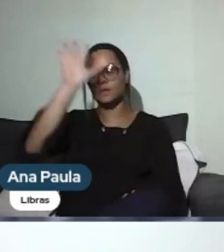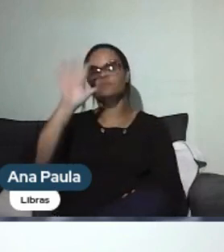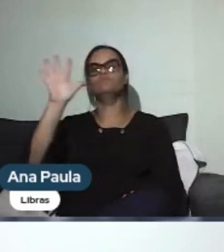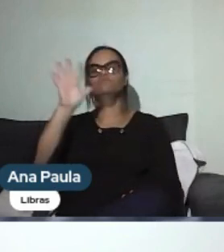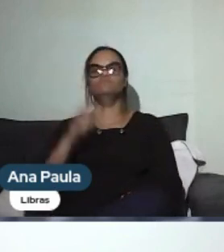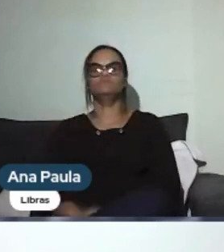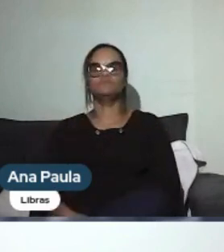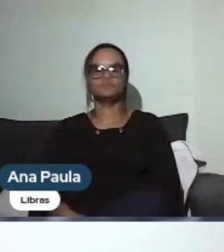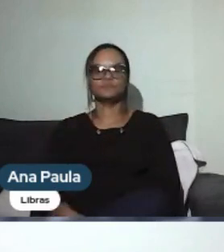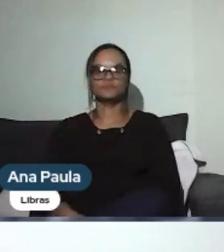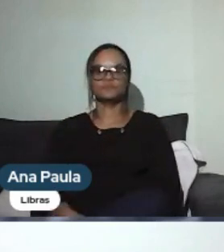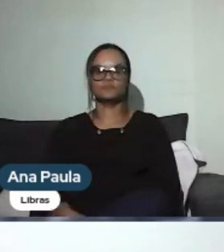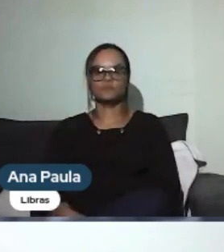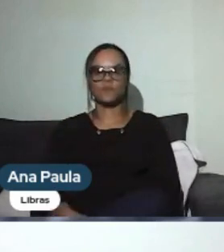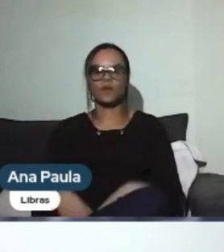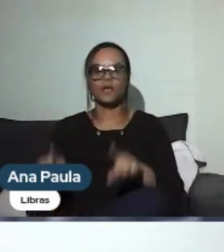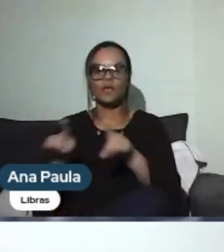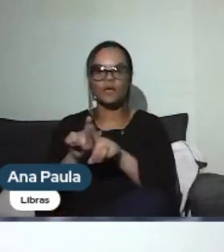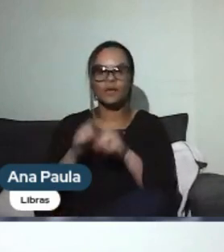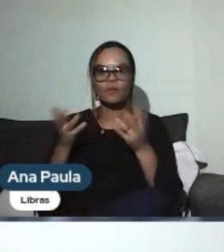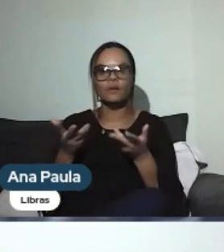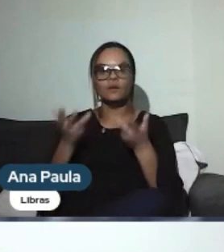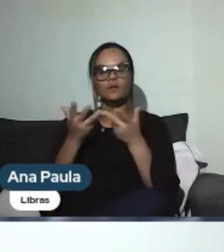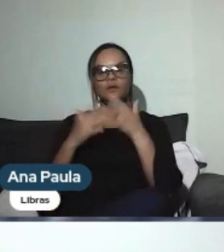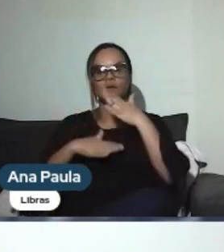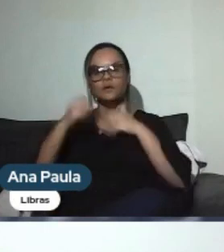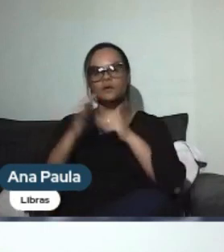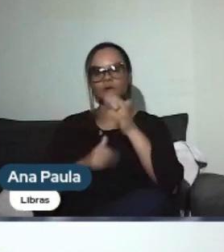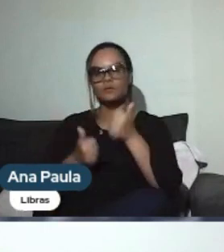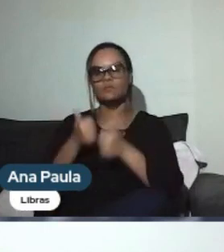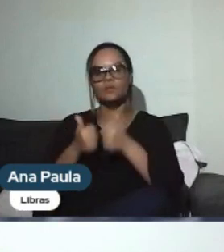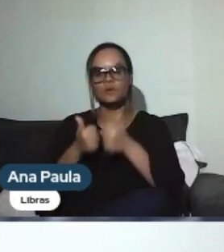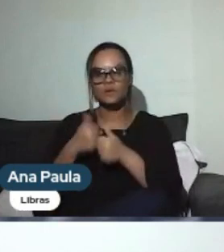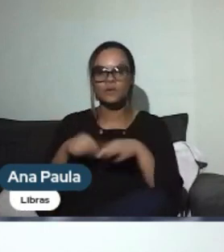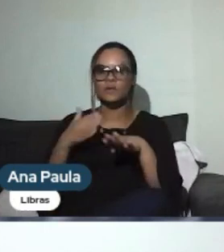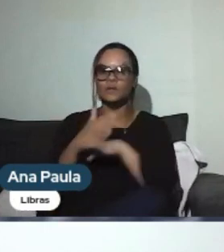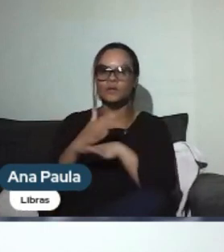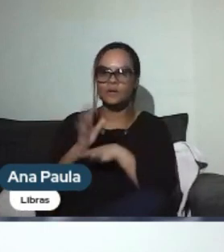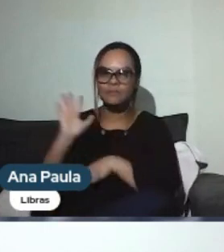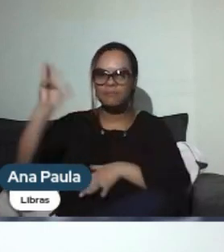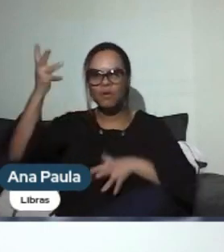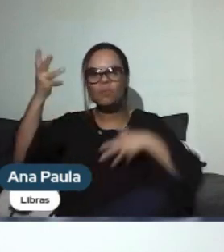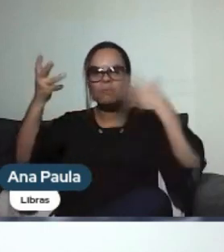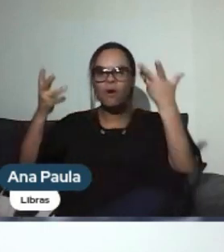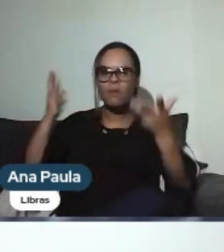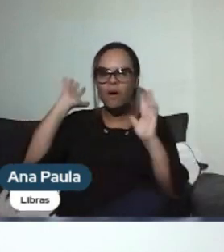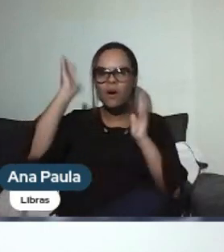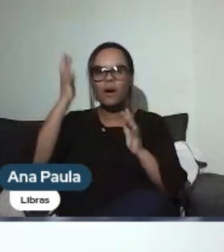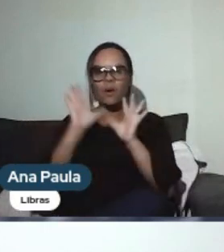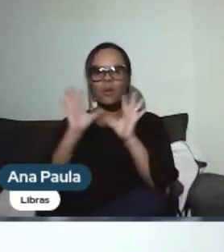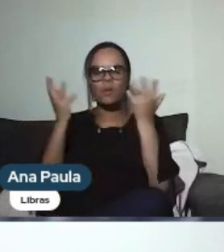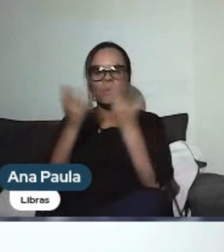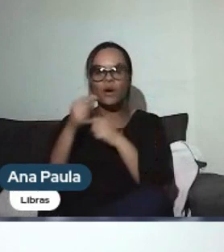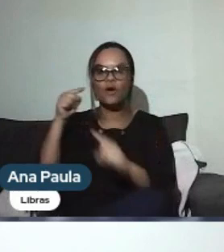e que busca sempre incentivar a prática de atividade física, a participação em eventos, com o propósito de